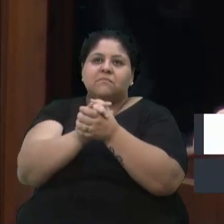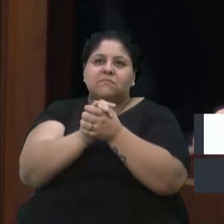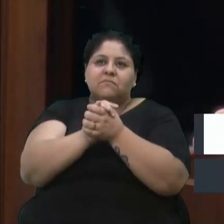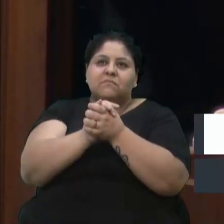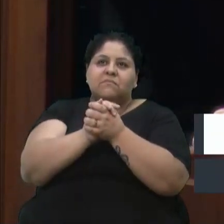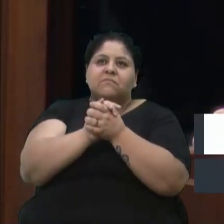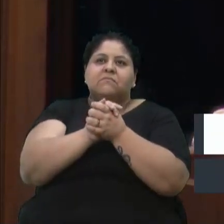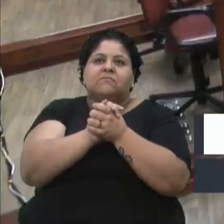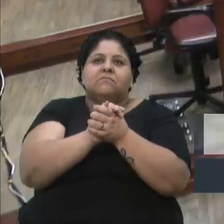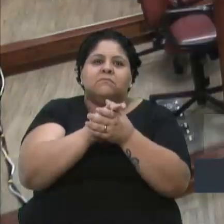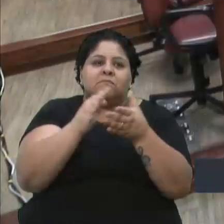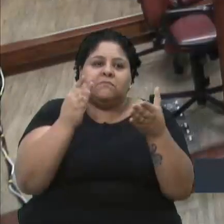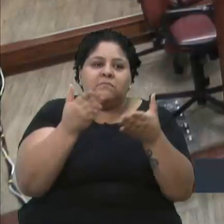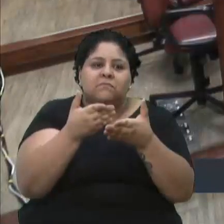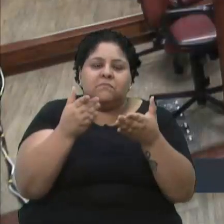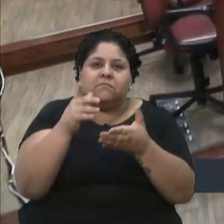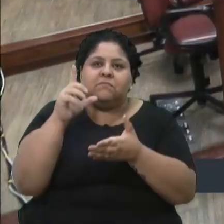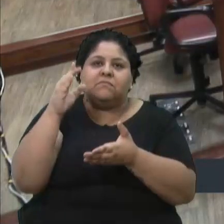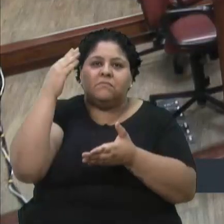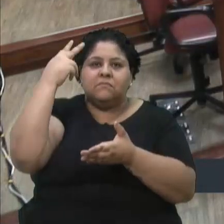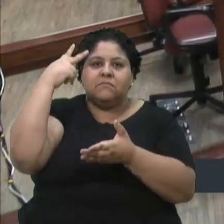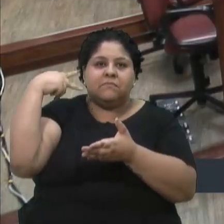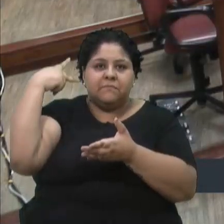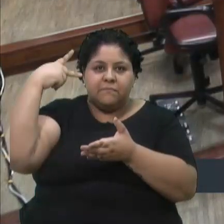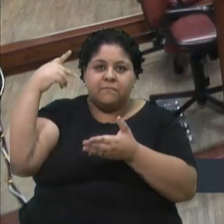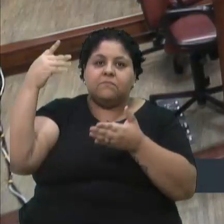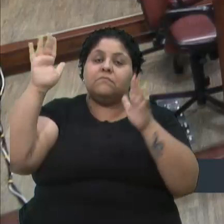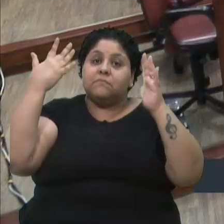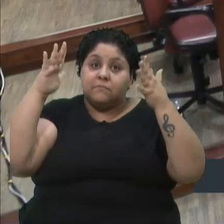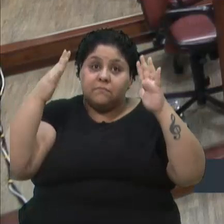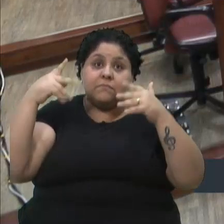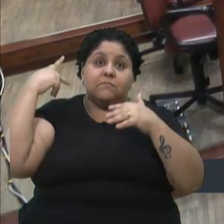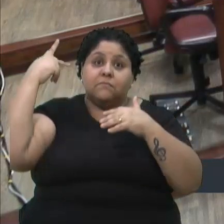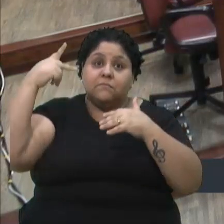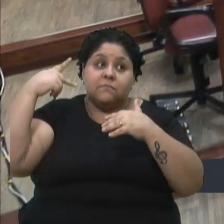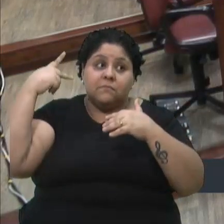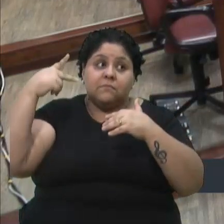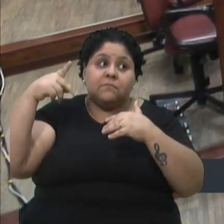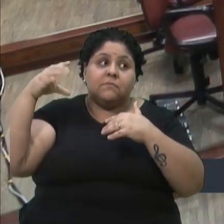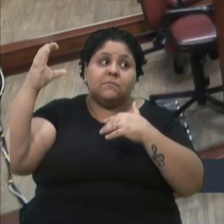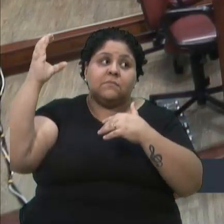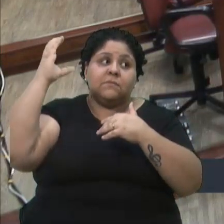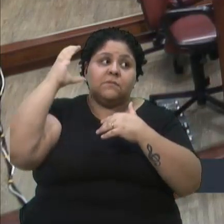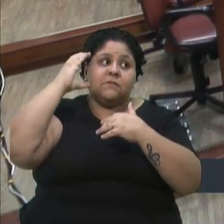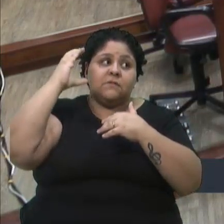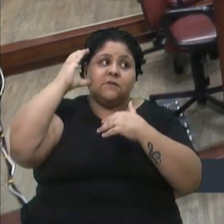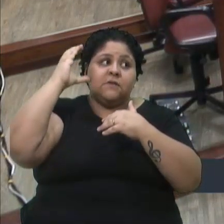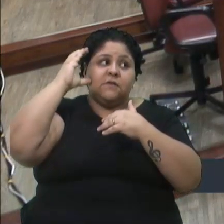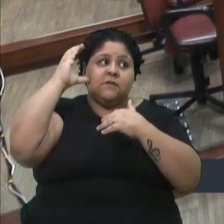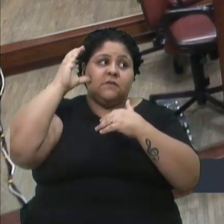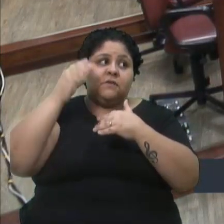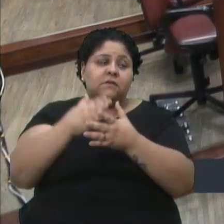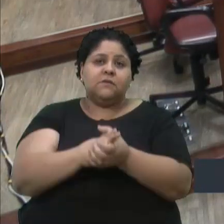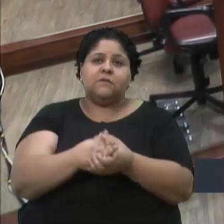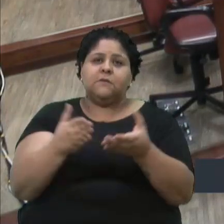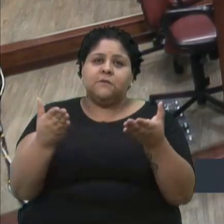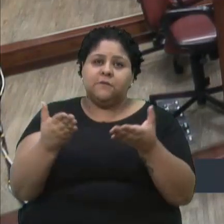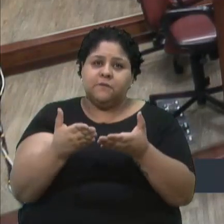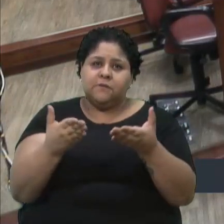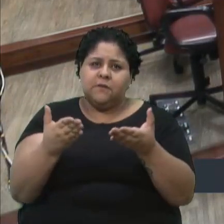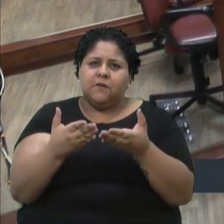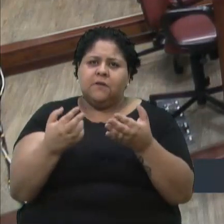vereador Scalco. Parabéns, vereador Cadore. E até vou deixar um alerta aqui, porque eu recebi duas, três